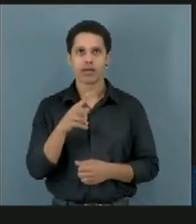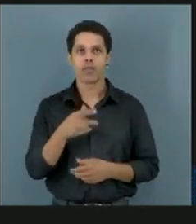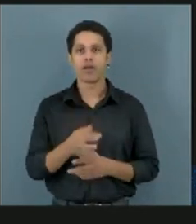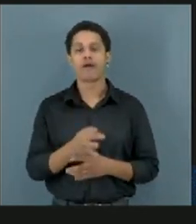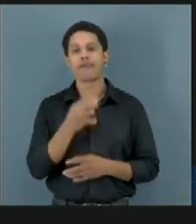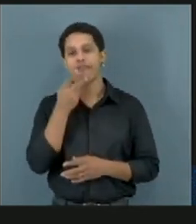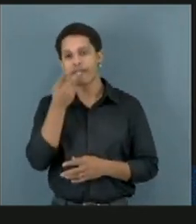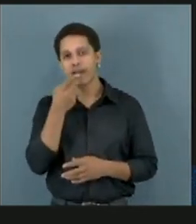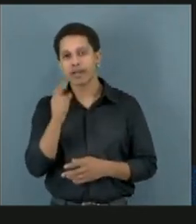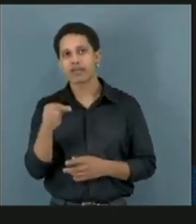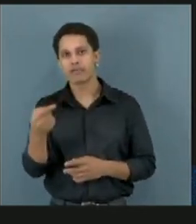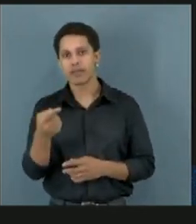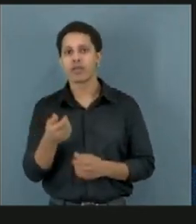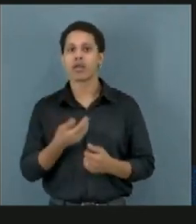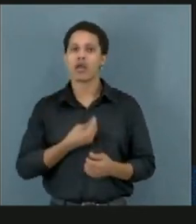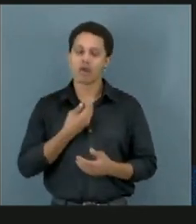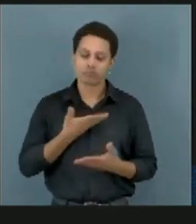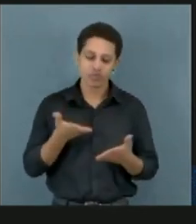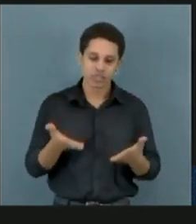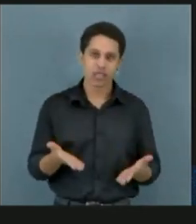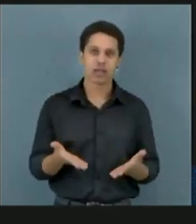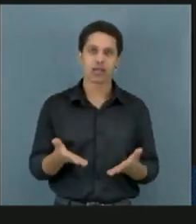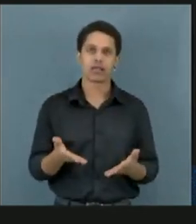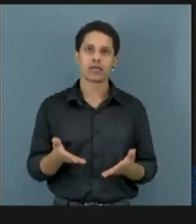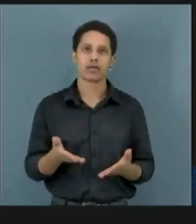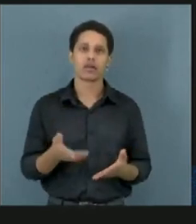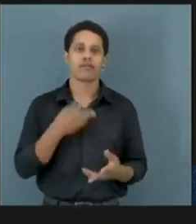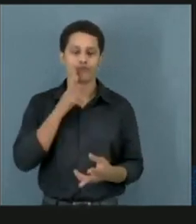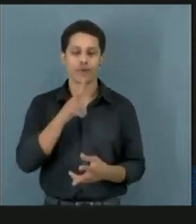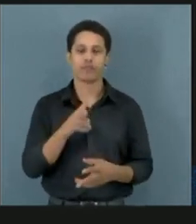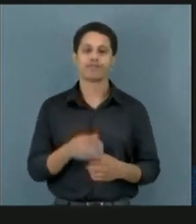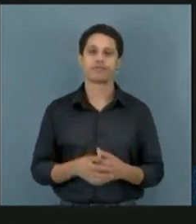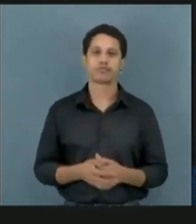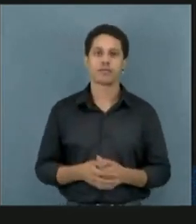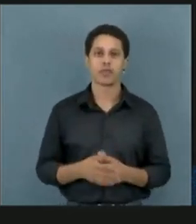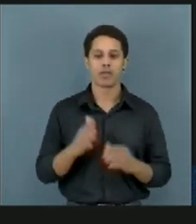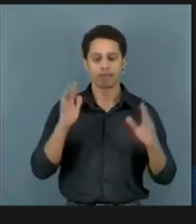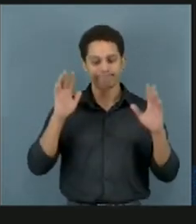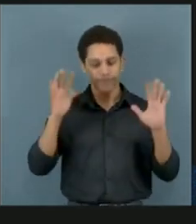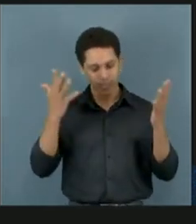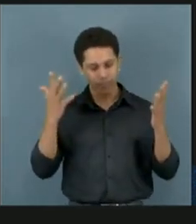em seguida, eu estarei ouvindo e assistindo. Parabéns pela audiência. Obrigado.